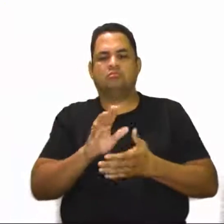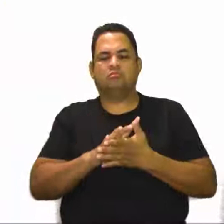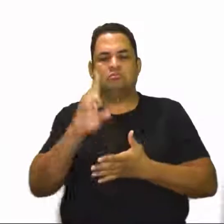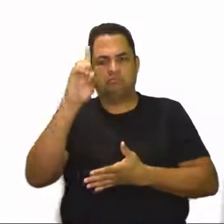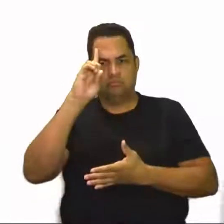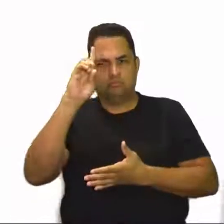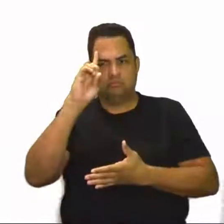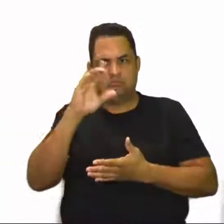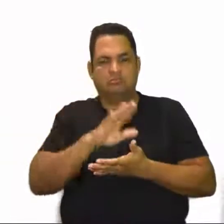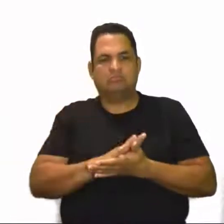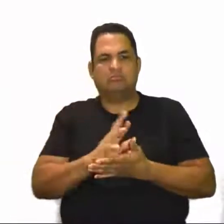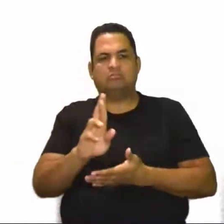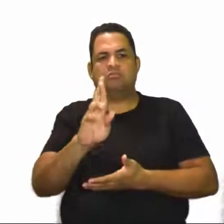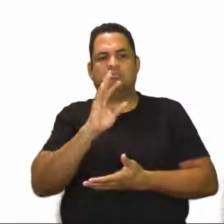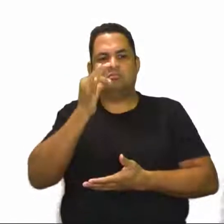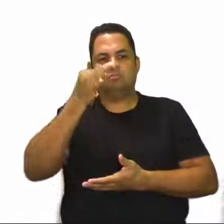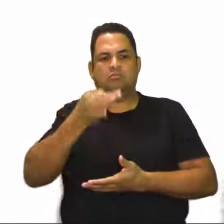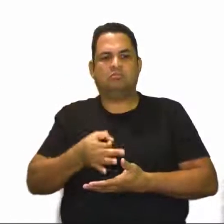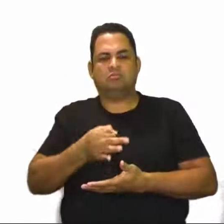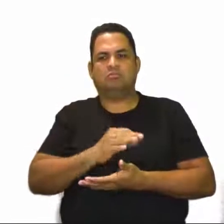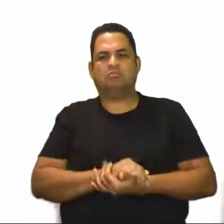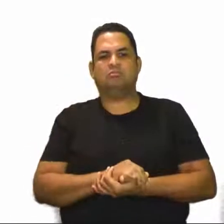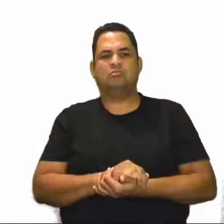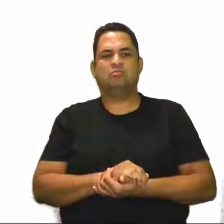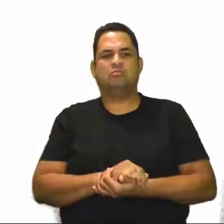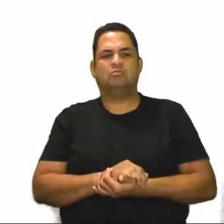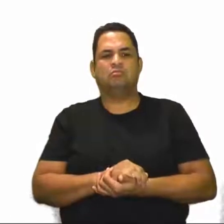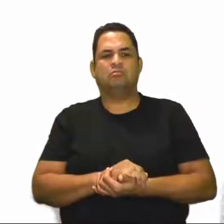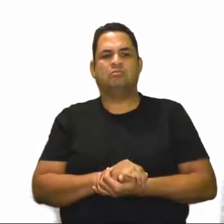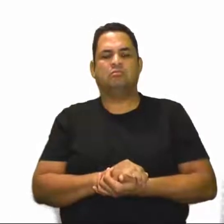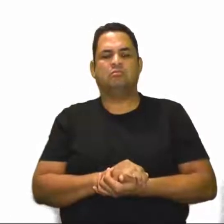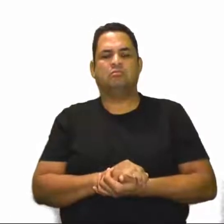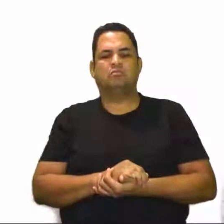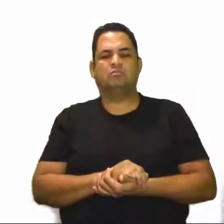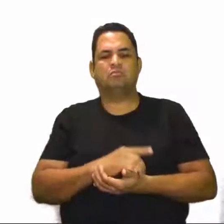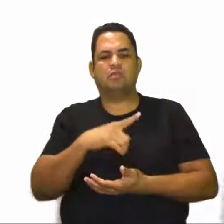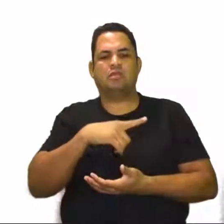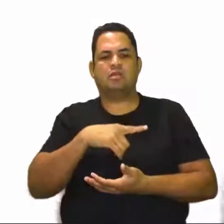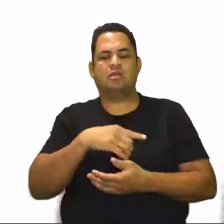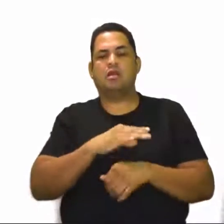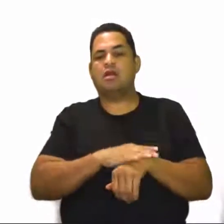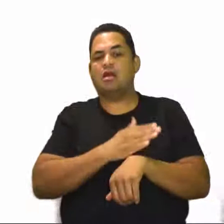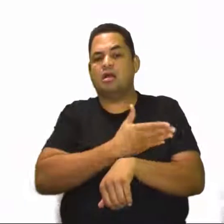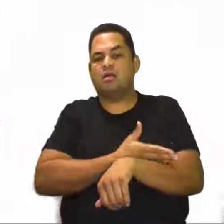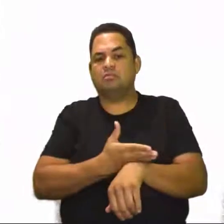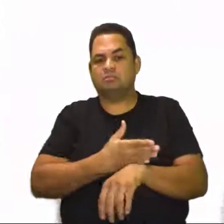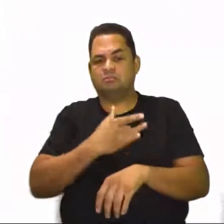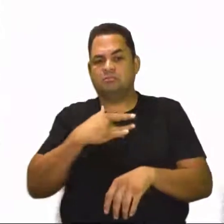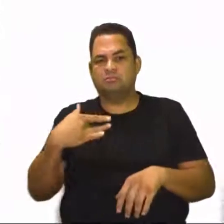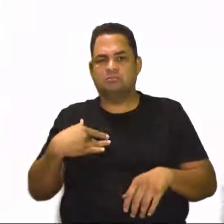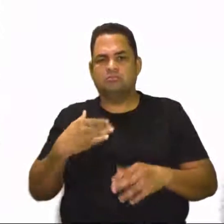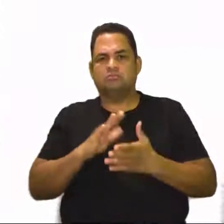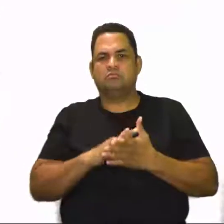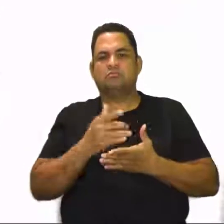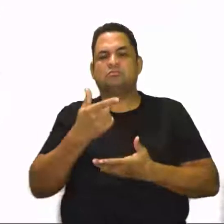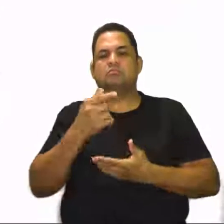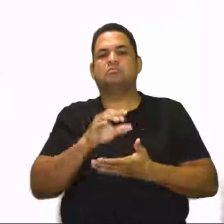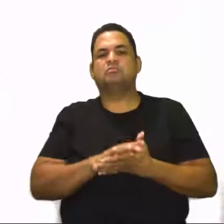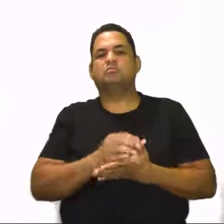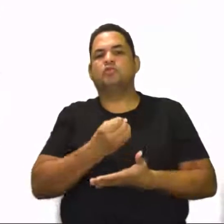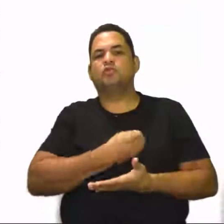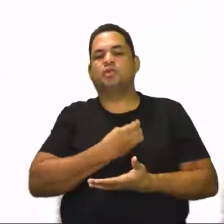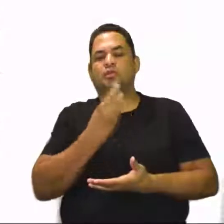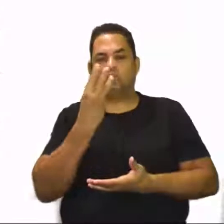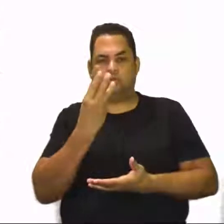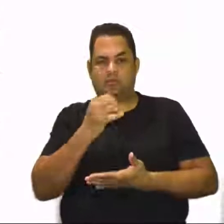cotidiano. Então, resposta correta ali, constituição de hábitos saudáveis. Vamos para a próxima questão, que é a questão 3,